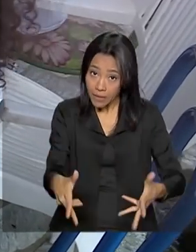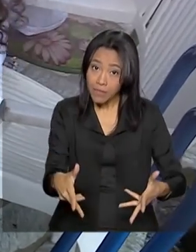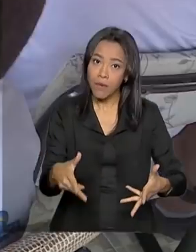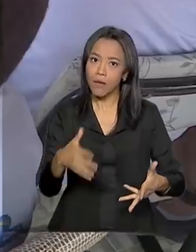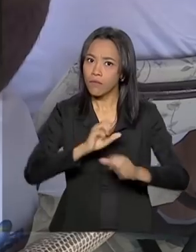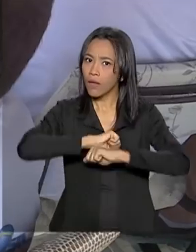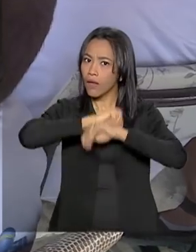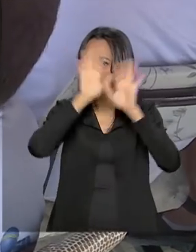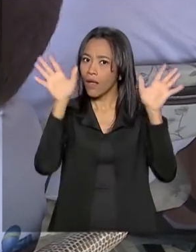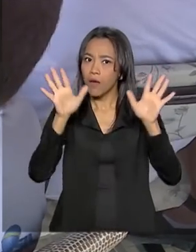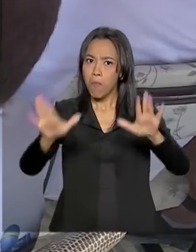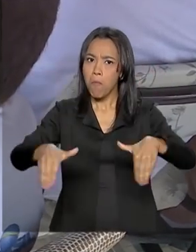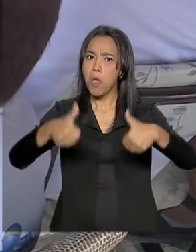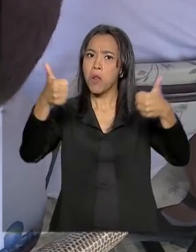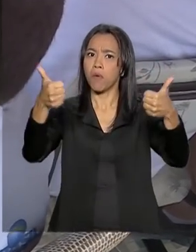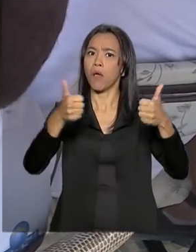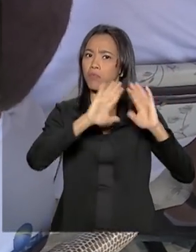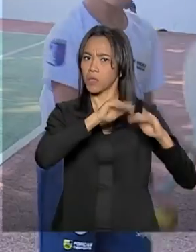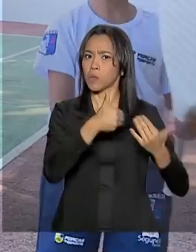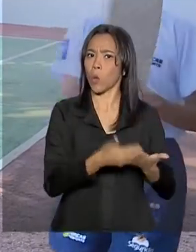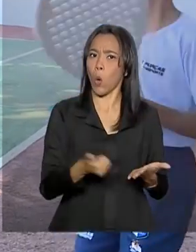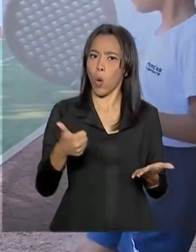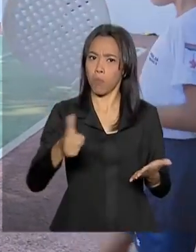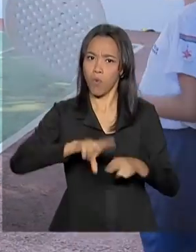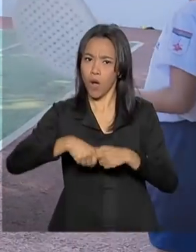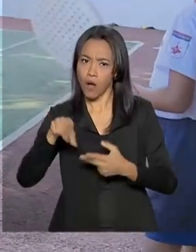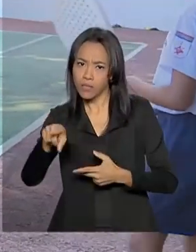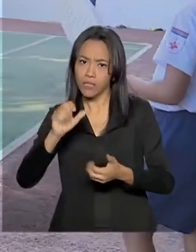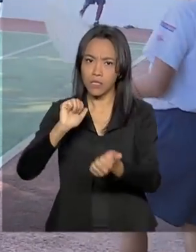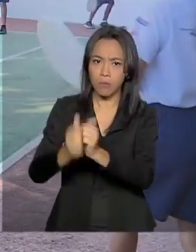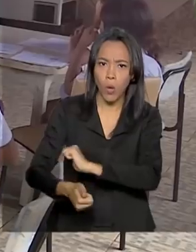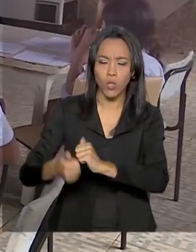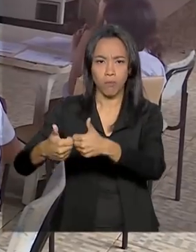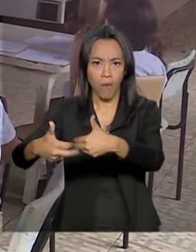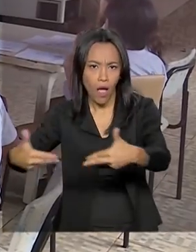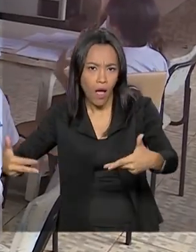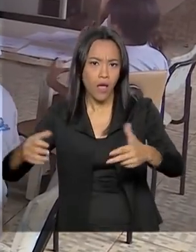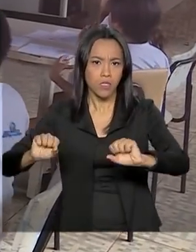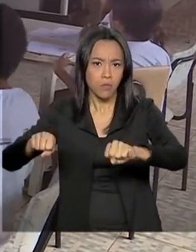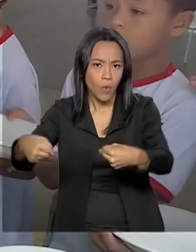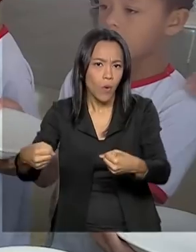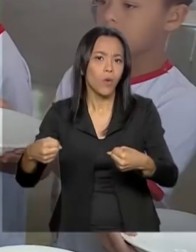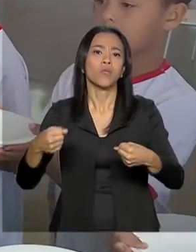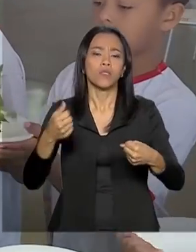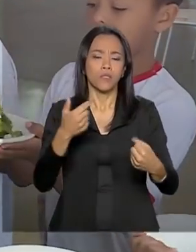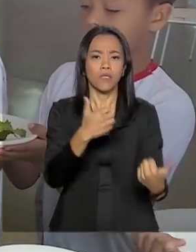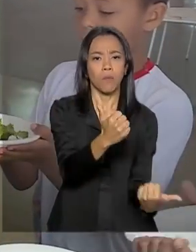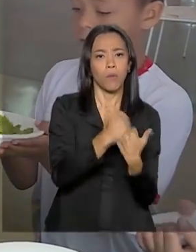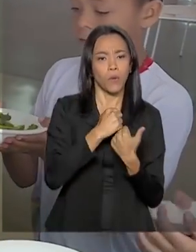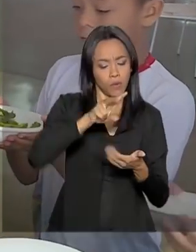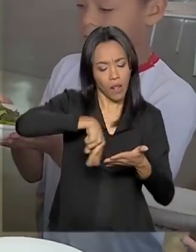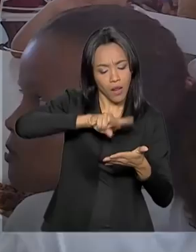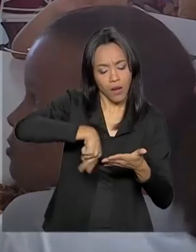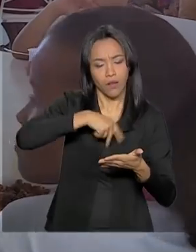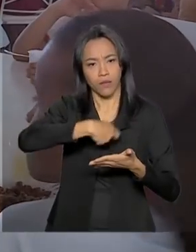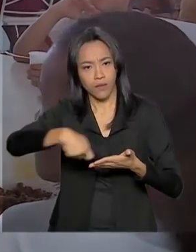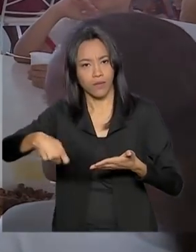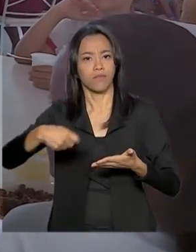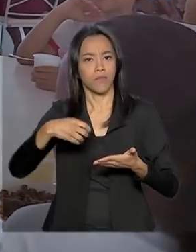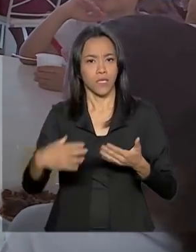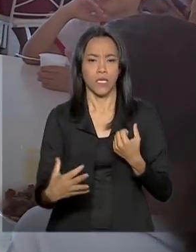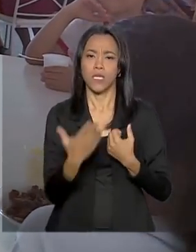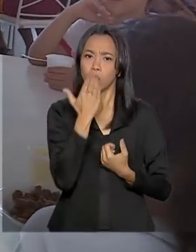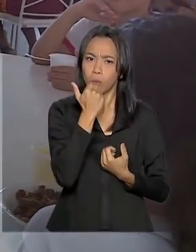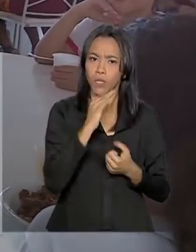claros de que esse trabalho com atividades esportivas, o reforço escolar e a segurança alimentar realmente